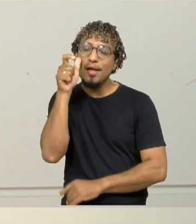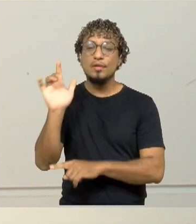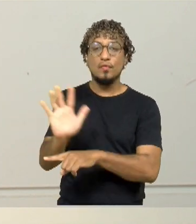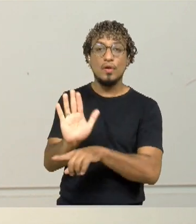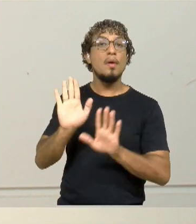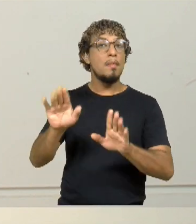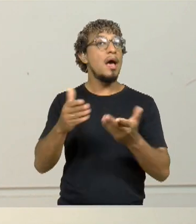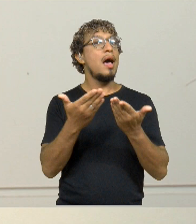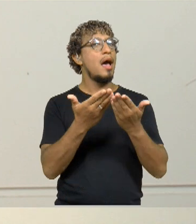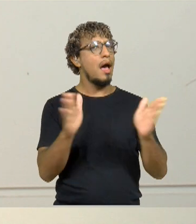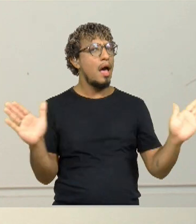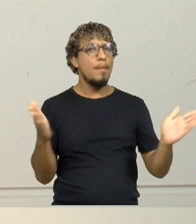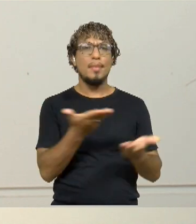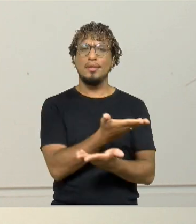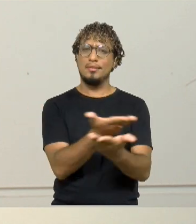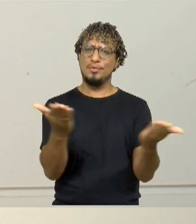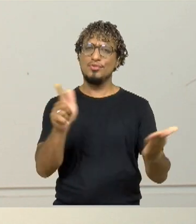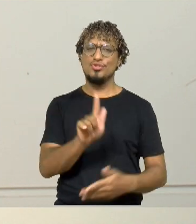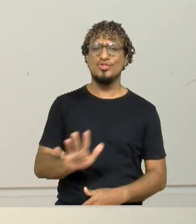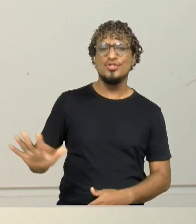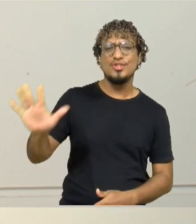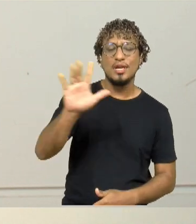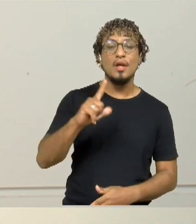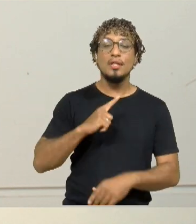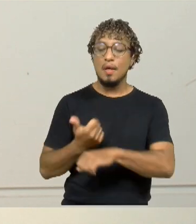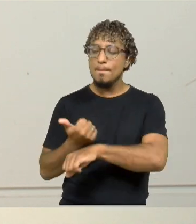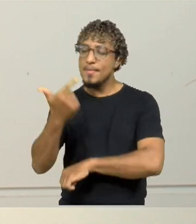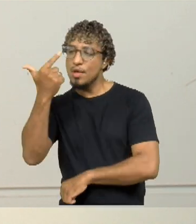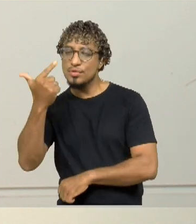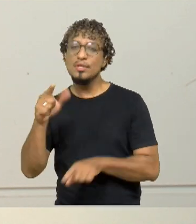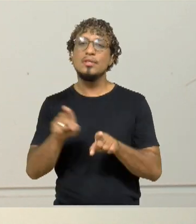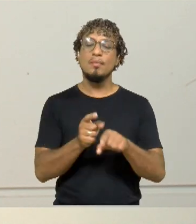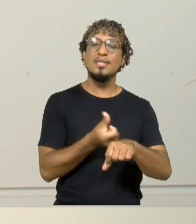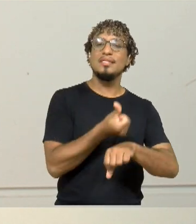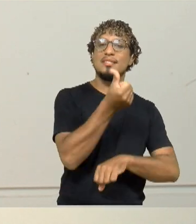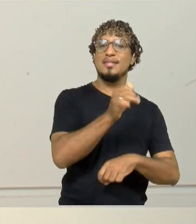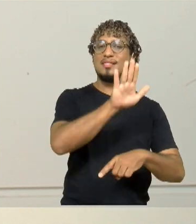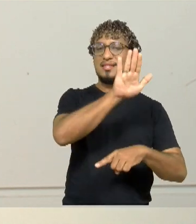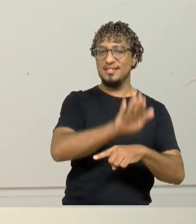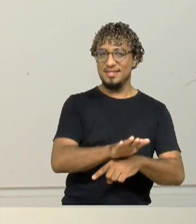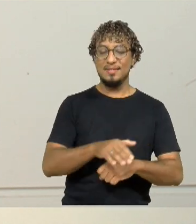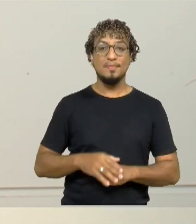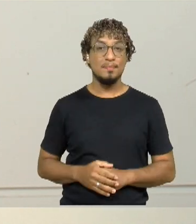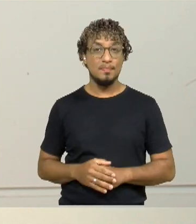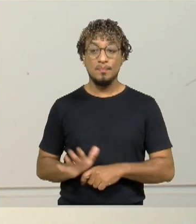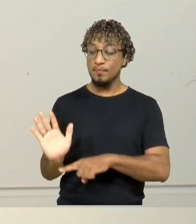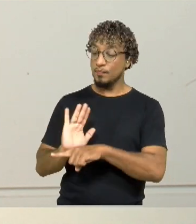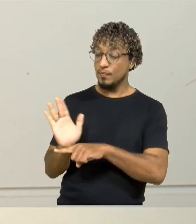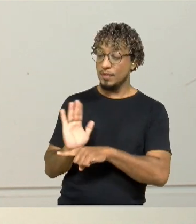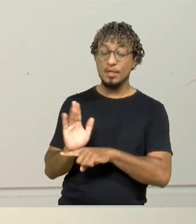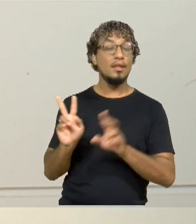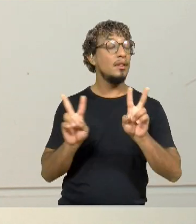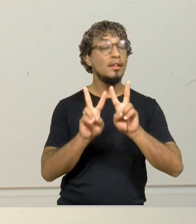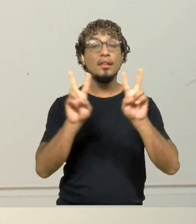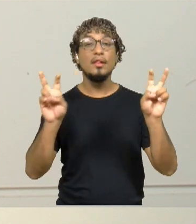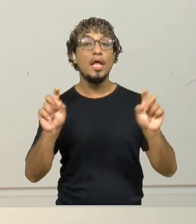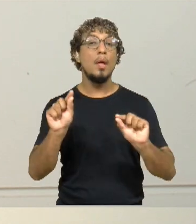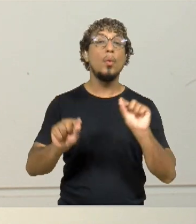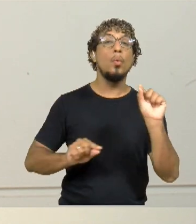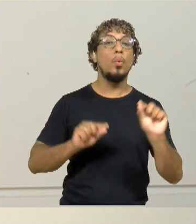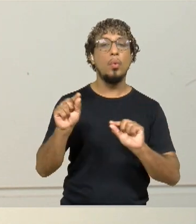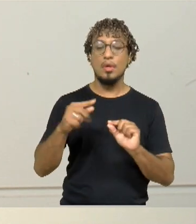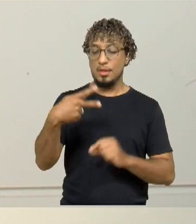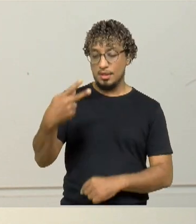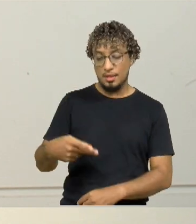Mas também é aberto público geral, claro, Com as sessões de meio-dia e 18 horas, né? Esses filmes todos giram em torno de temáticas